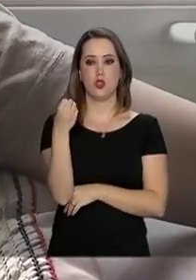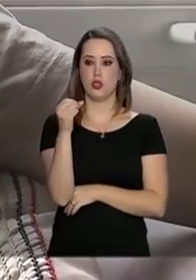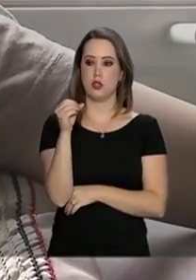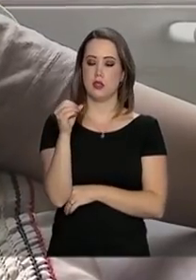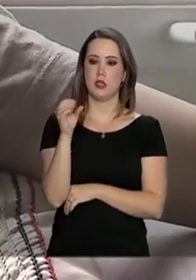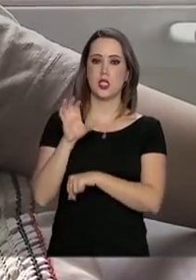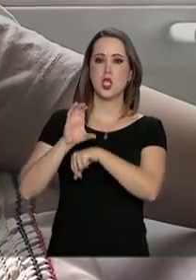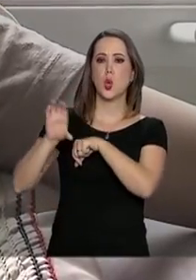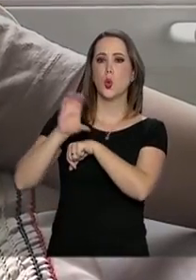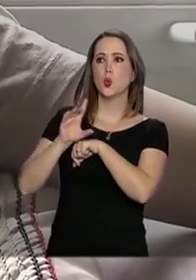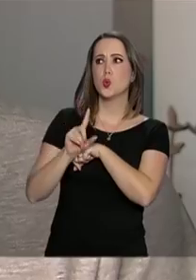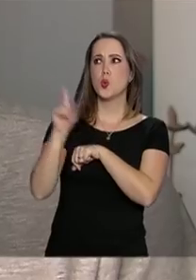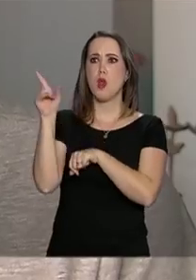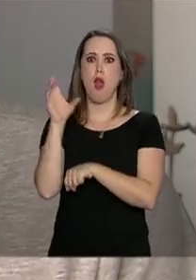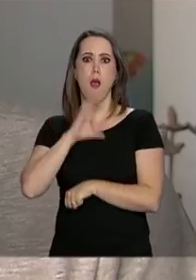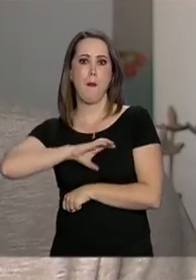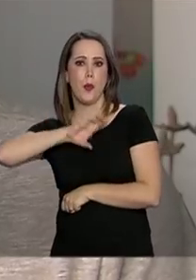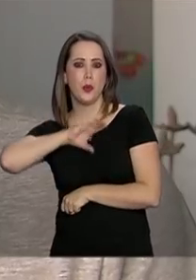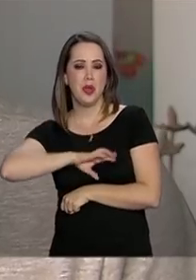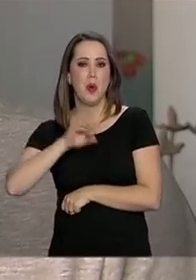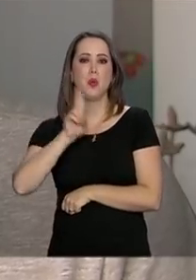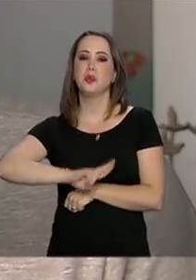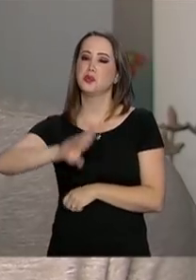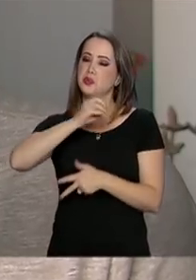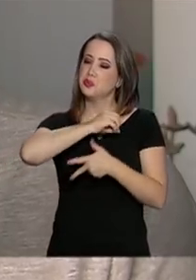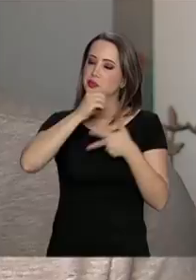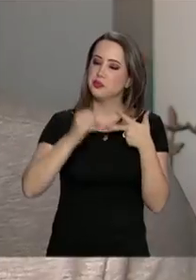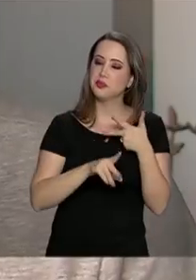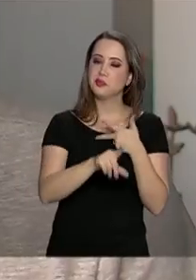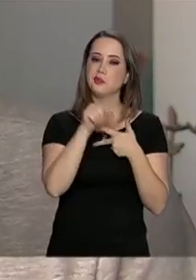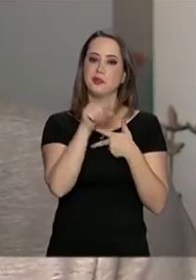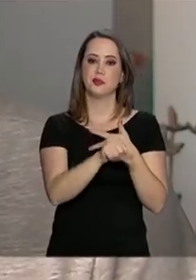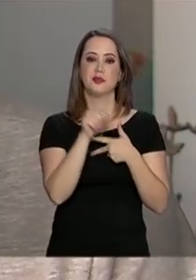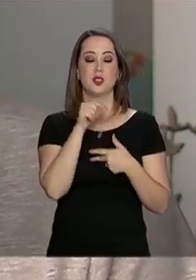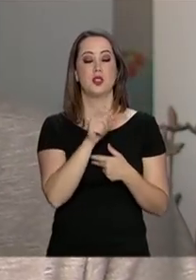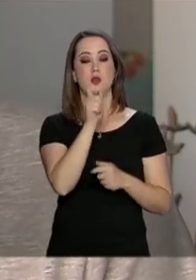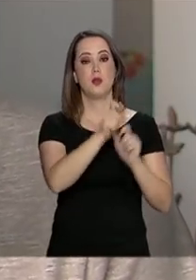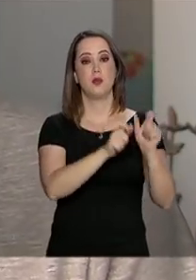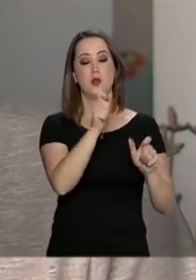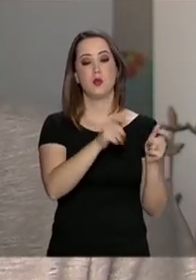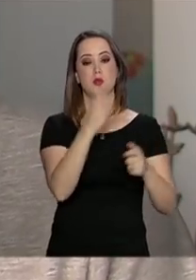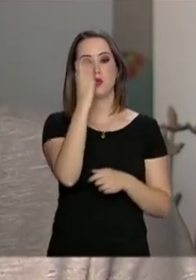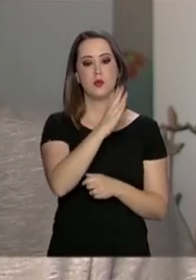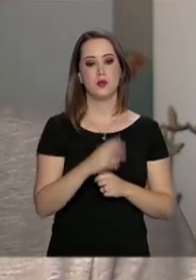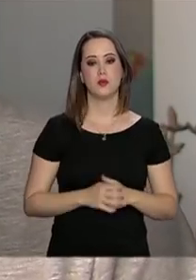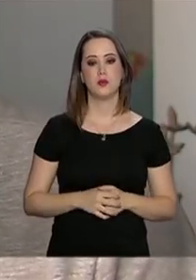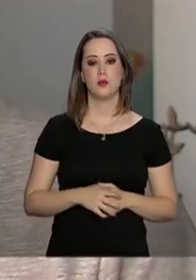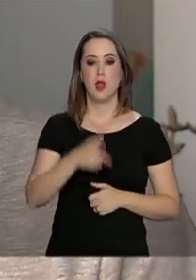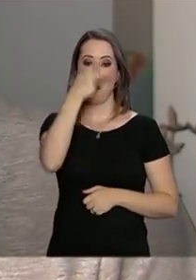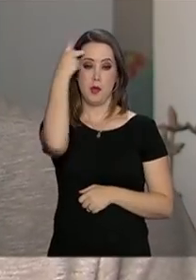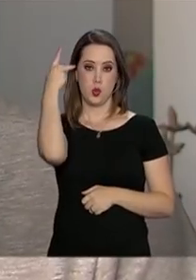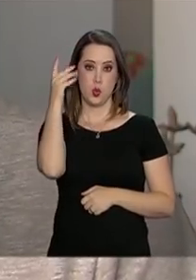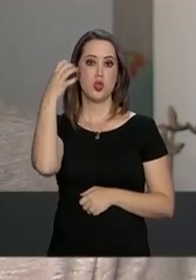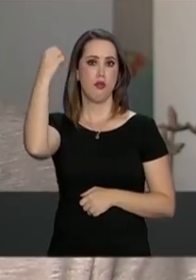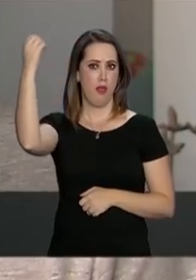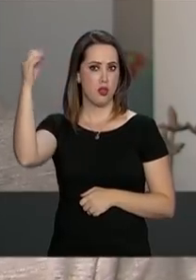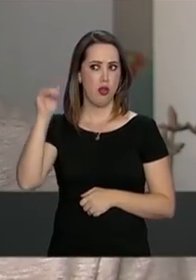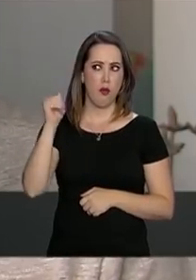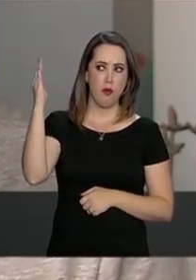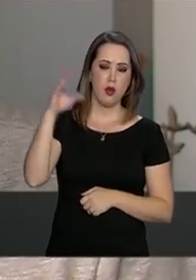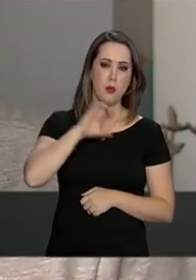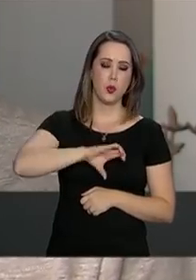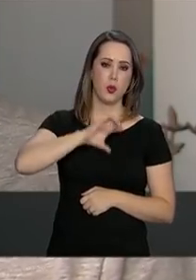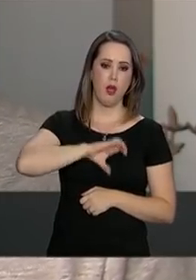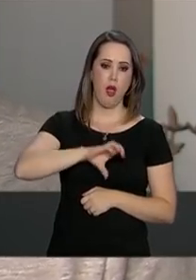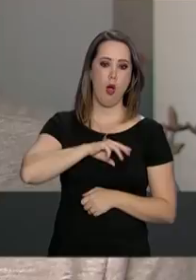de ensino superior de Portugal utilizam o ENEM para selecionar estudantes brasileiros. Alguns amigos meus já foram para Portugal logo do